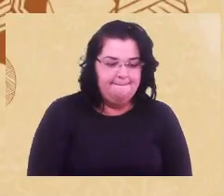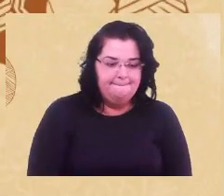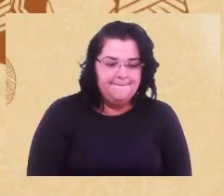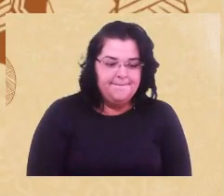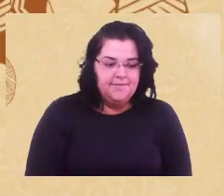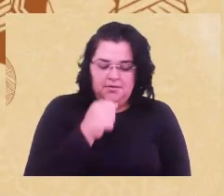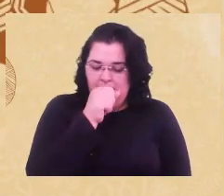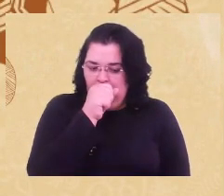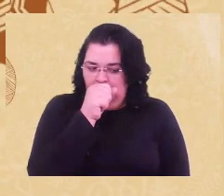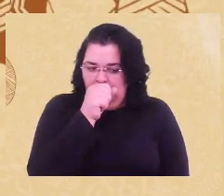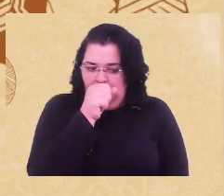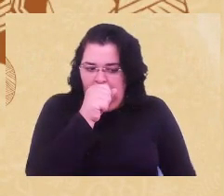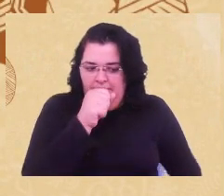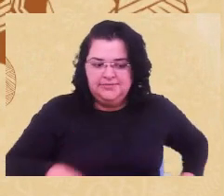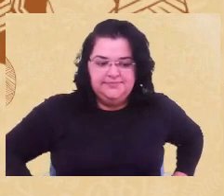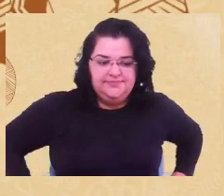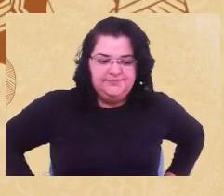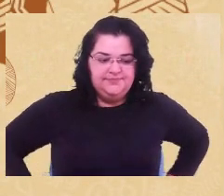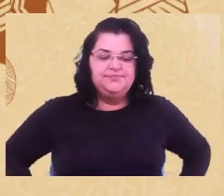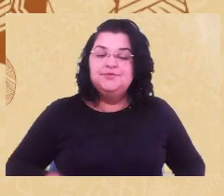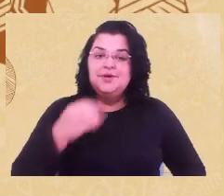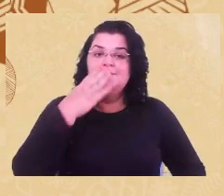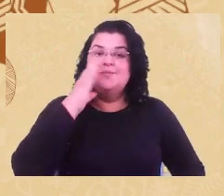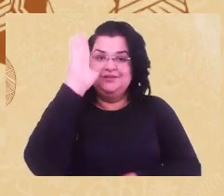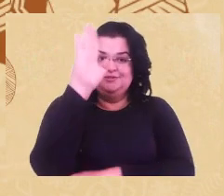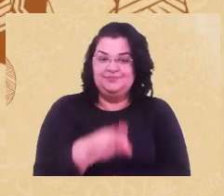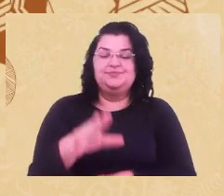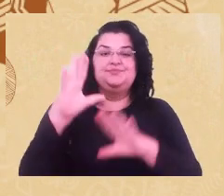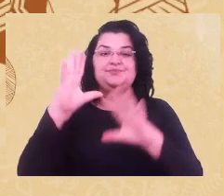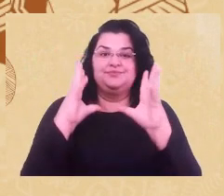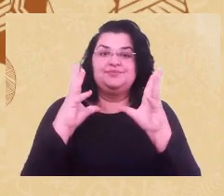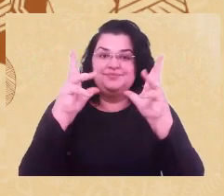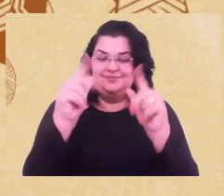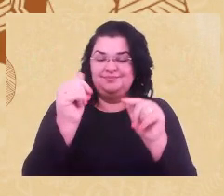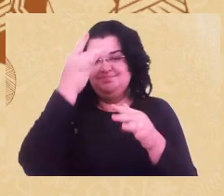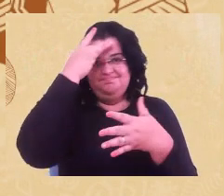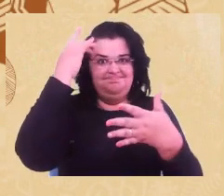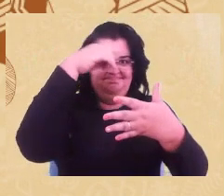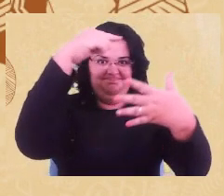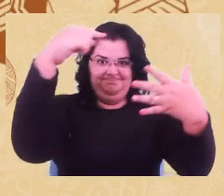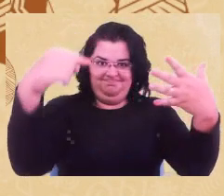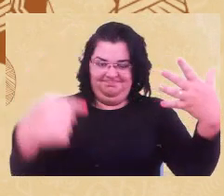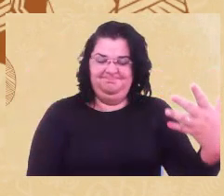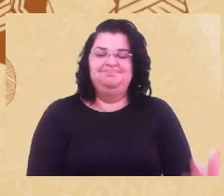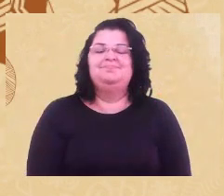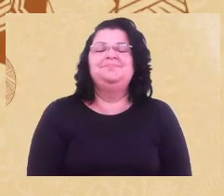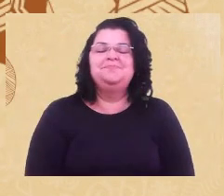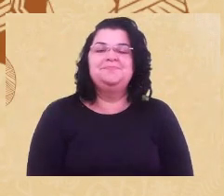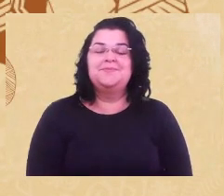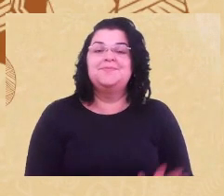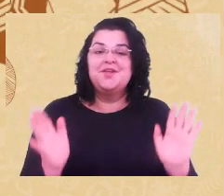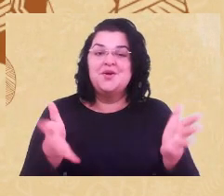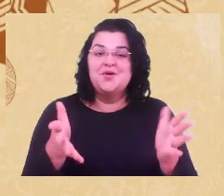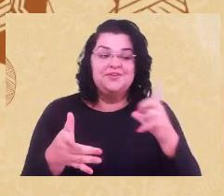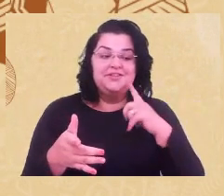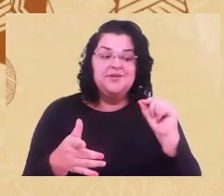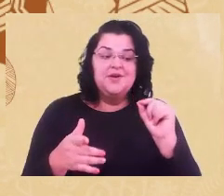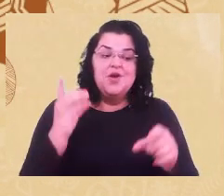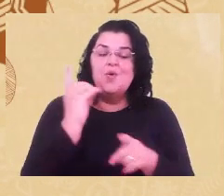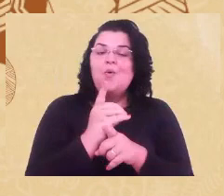Boa tarde a todas, todos e todes. Hoje, no nosso encontro,